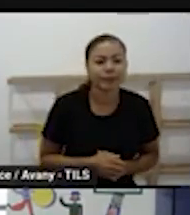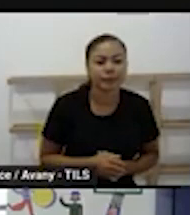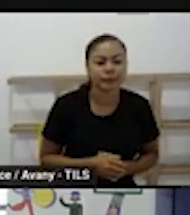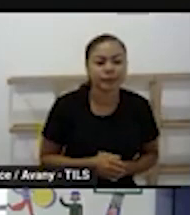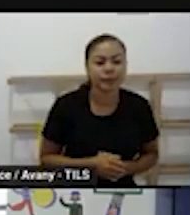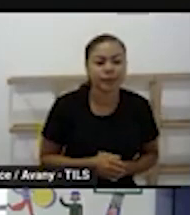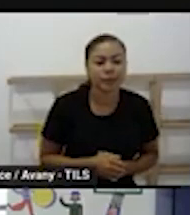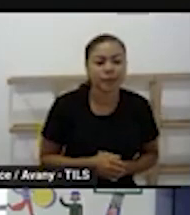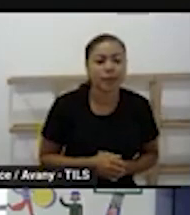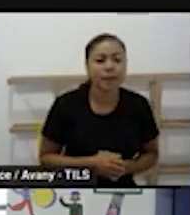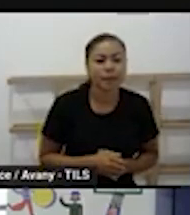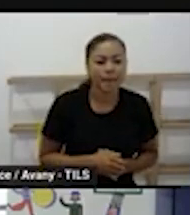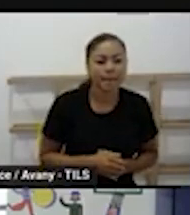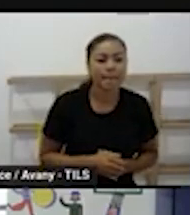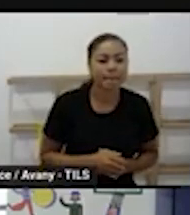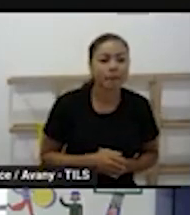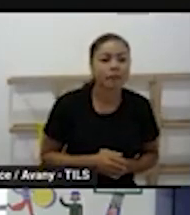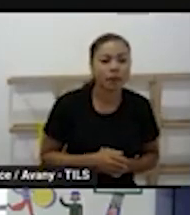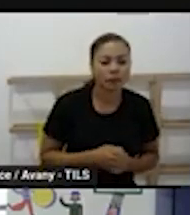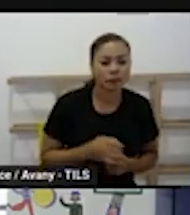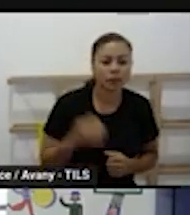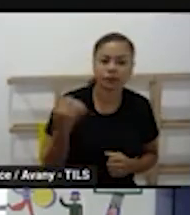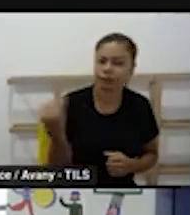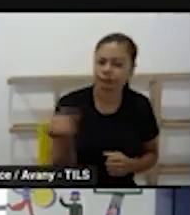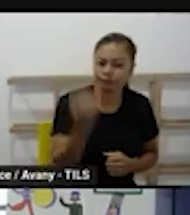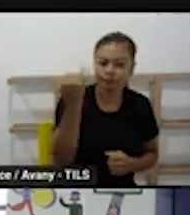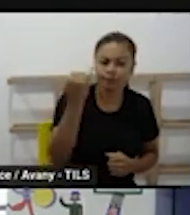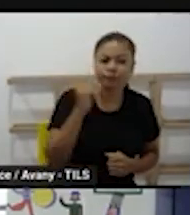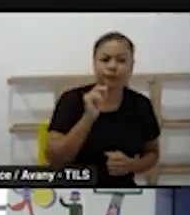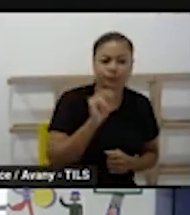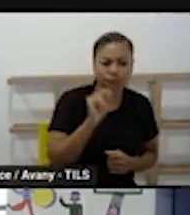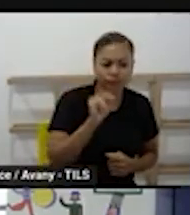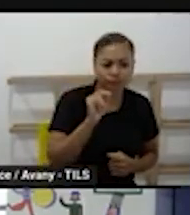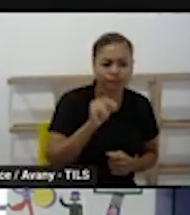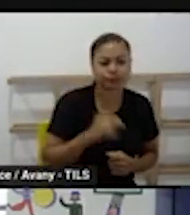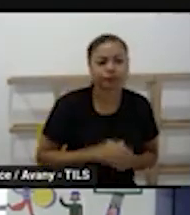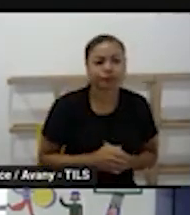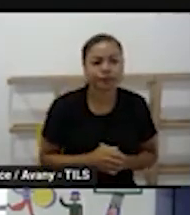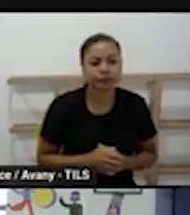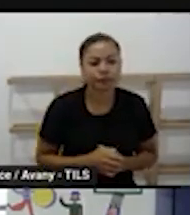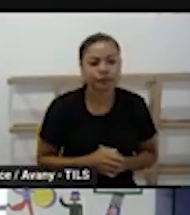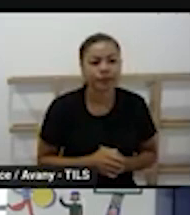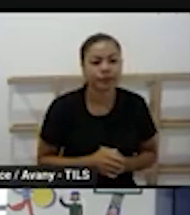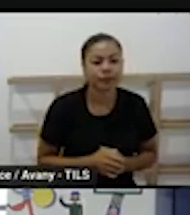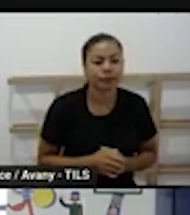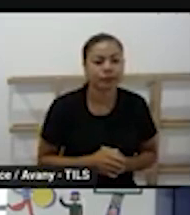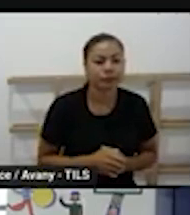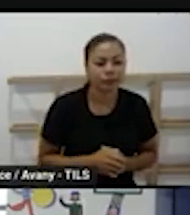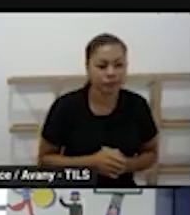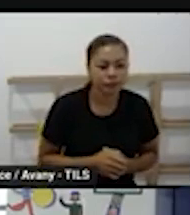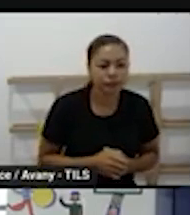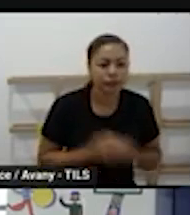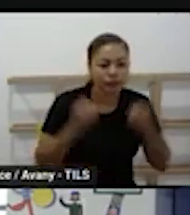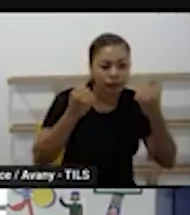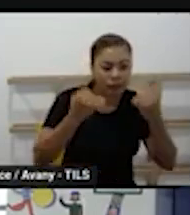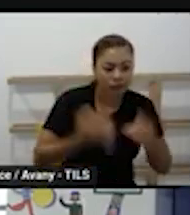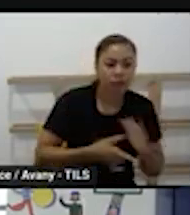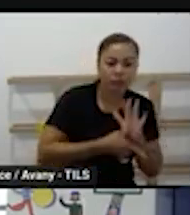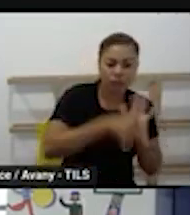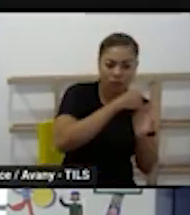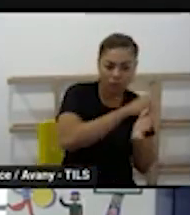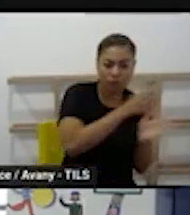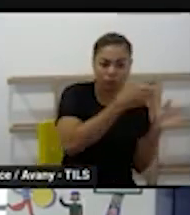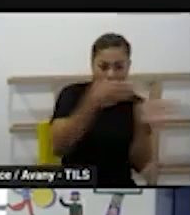e aqui a gente traz alguns aspectos importantes para associar essa rotina que eu já falei um pouquinho no desenrolar dos outros slides